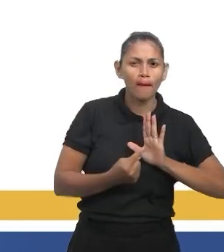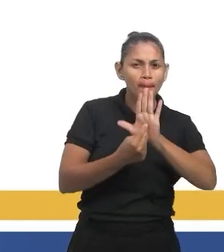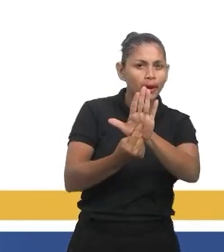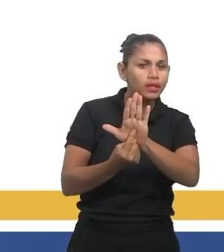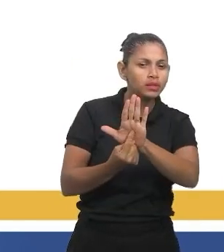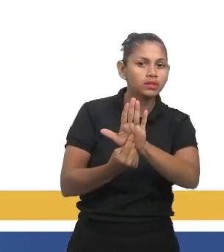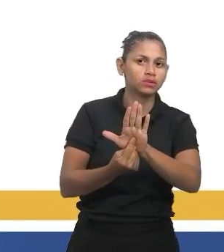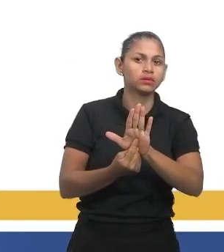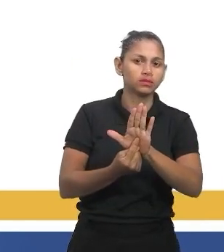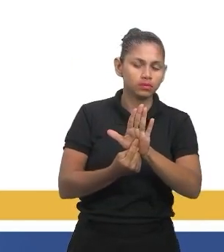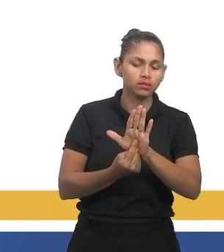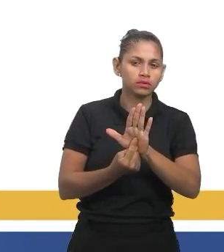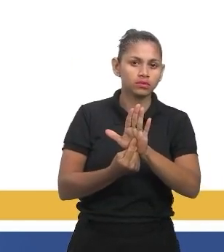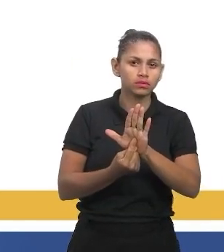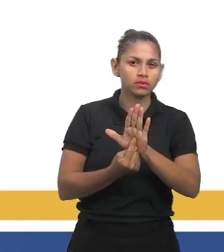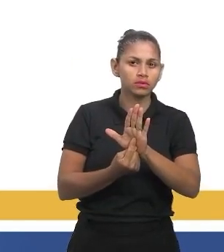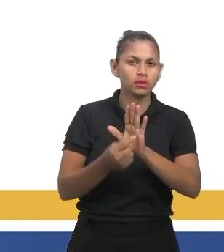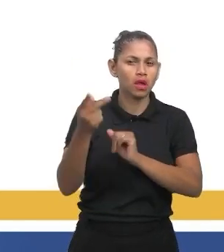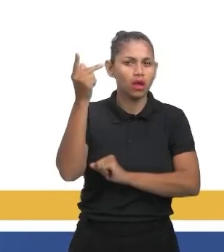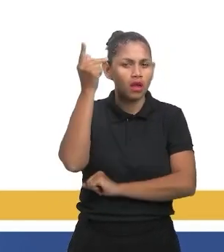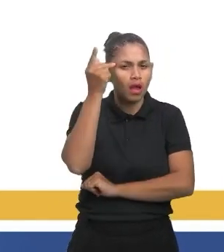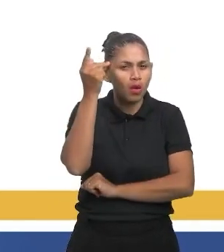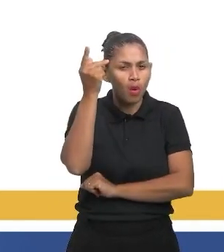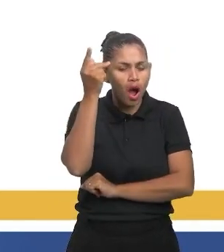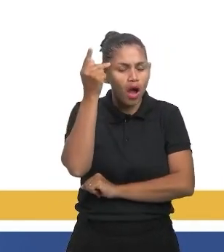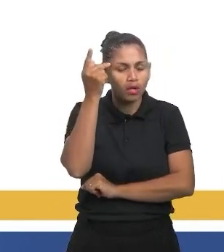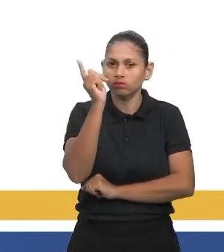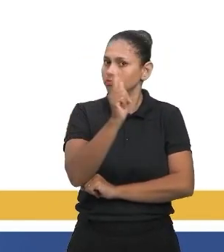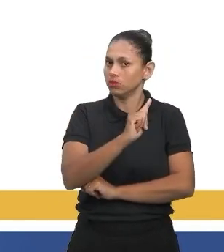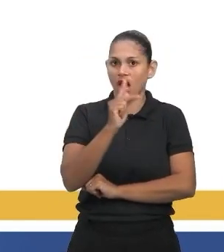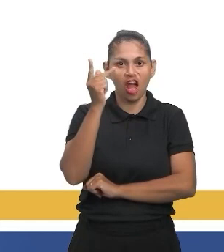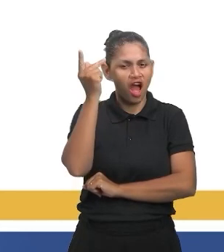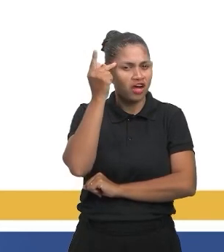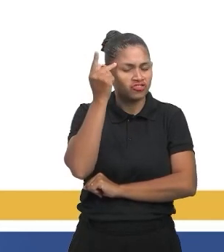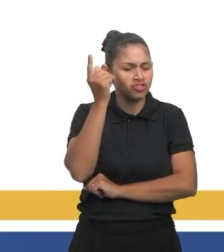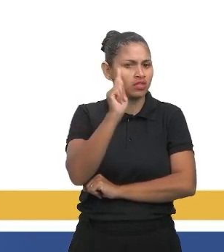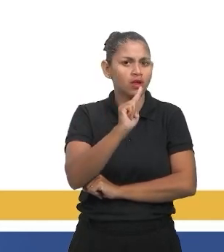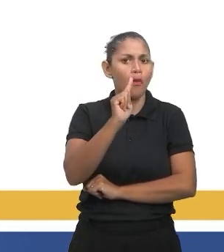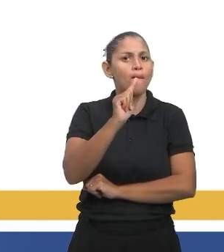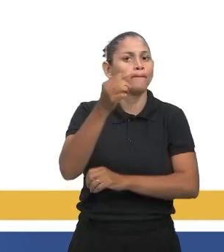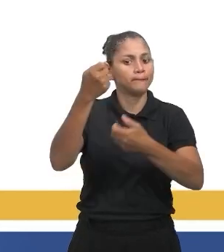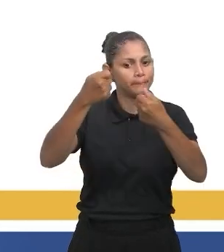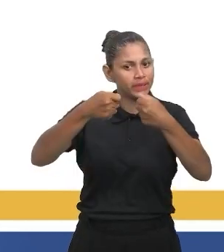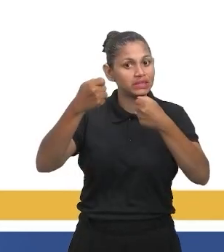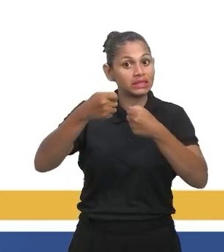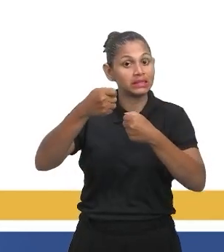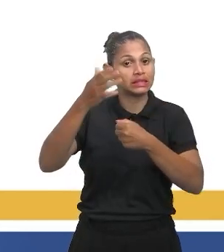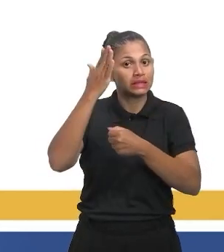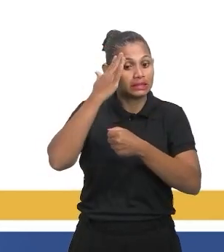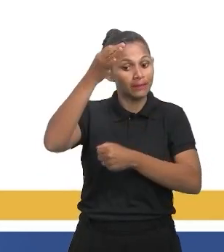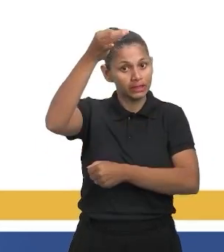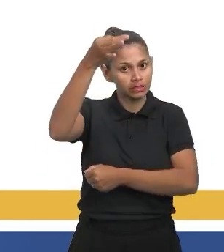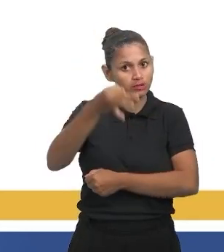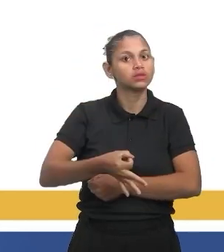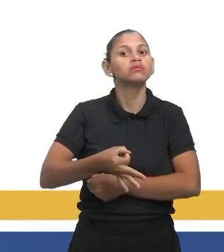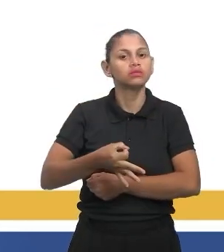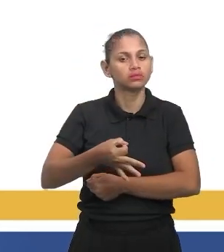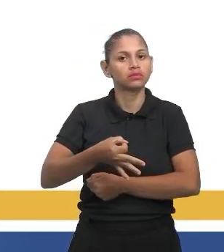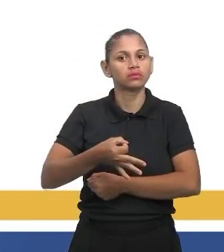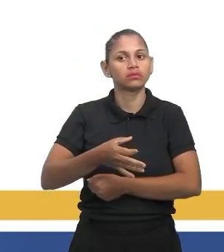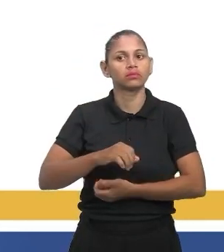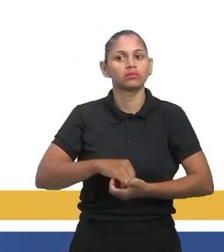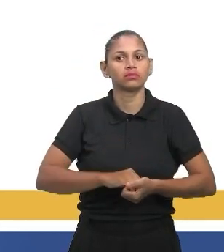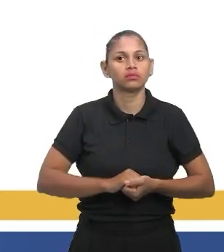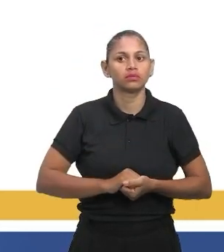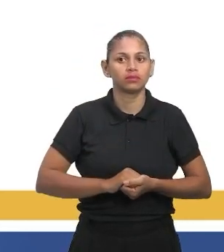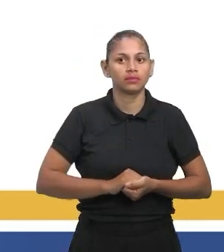acho que é... Eu acho nada. Você não vai no axômetro. A moda você tem que saber. Moda é a mais se repete. Então, o número que mais se repete aqui é